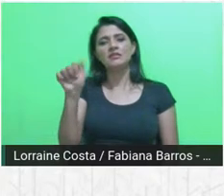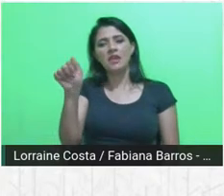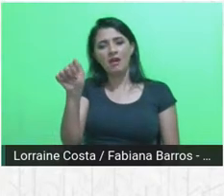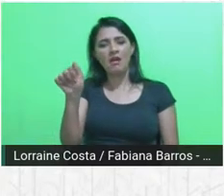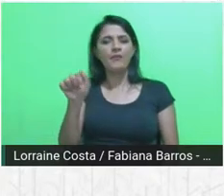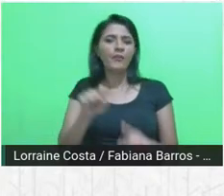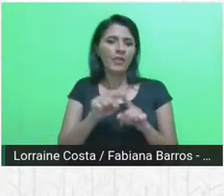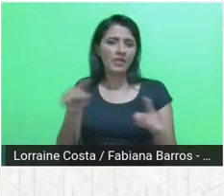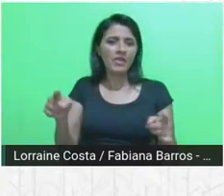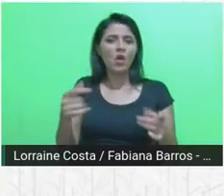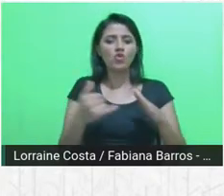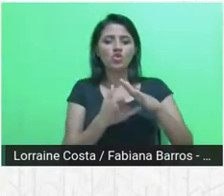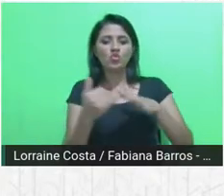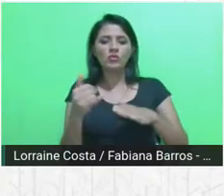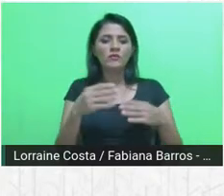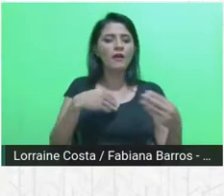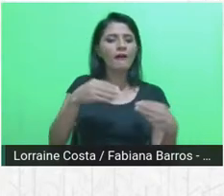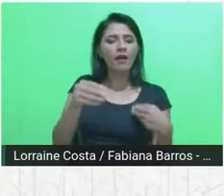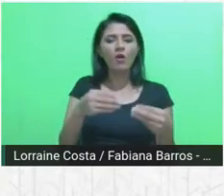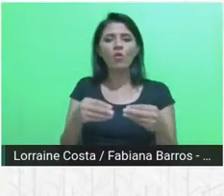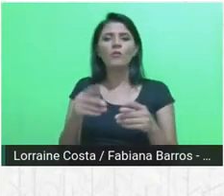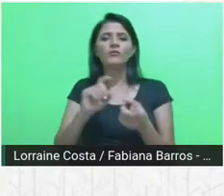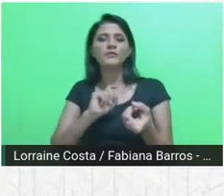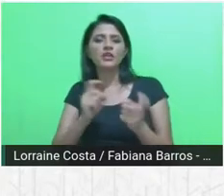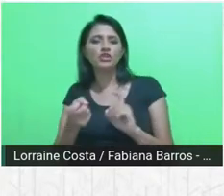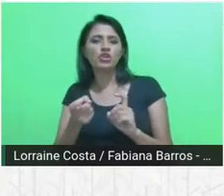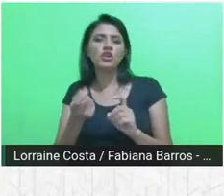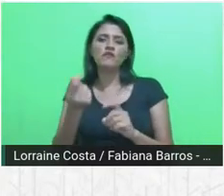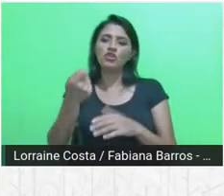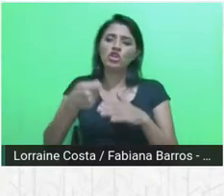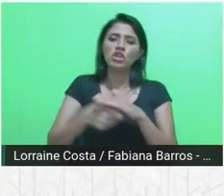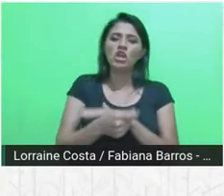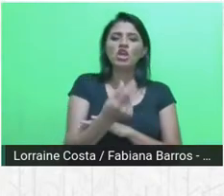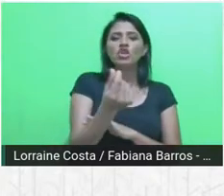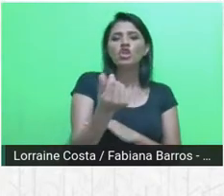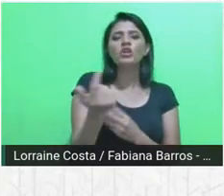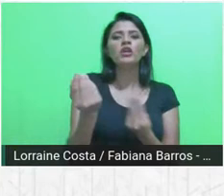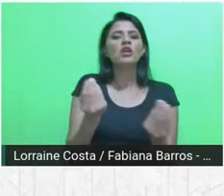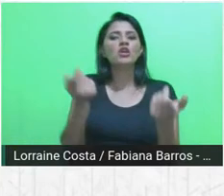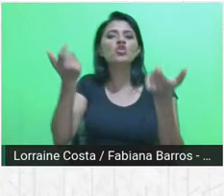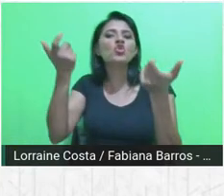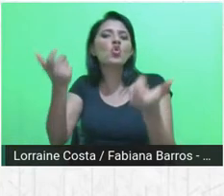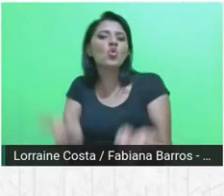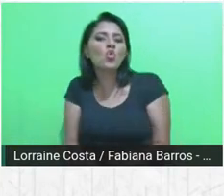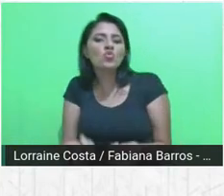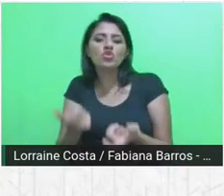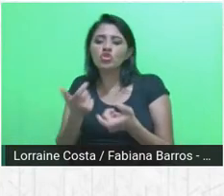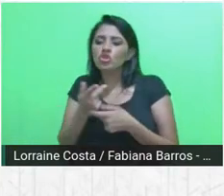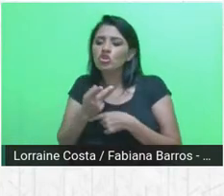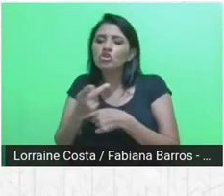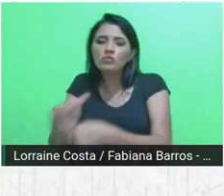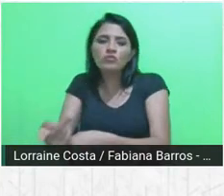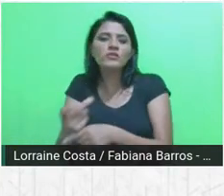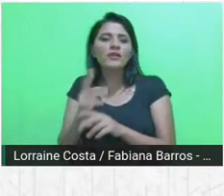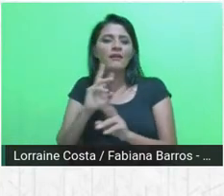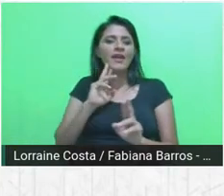institucional, administrativa de recursos e de onde a gente busca as referências,